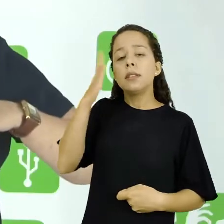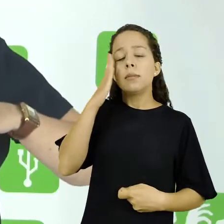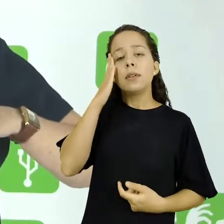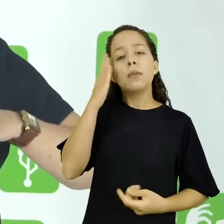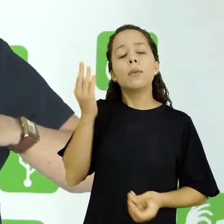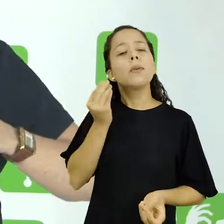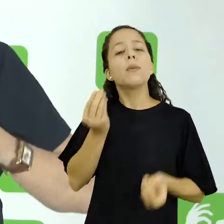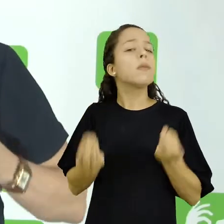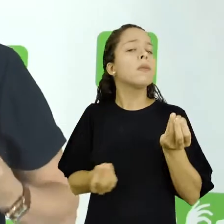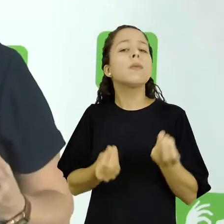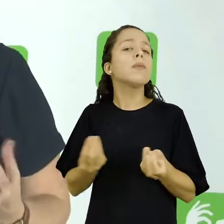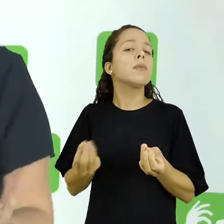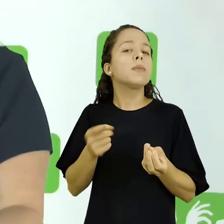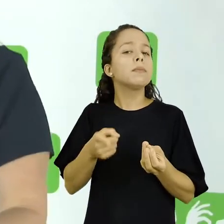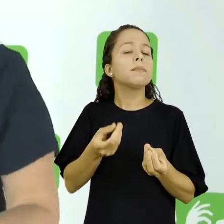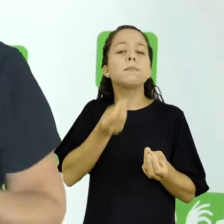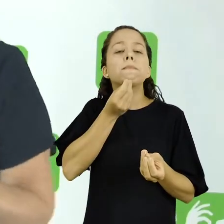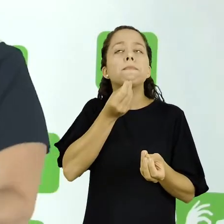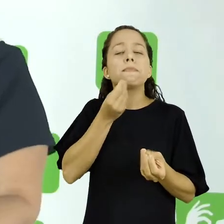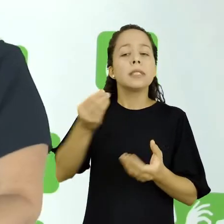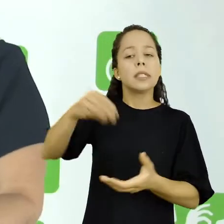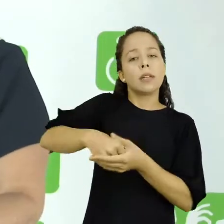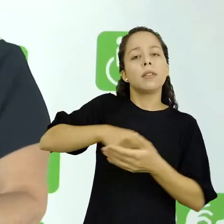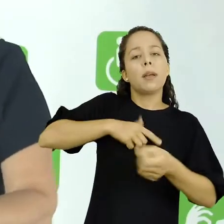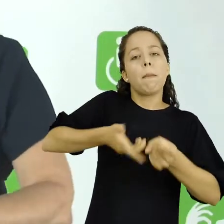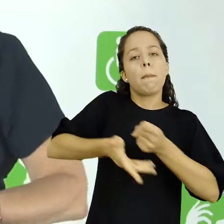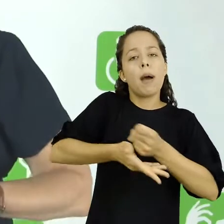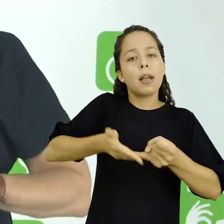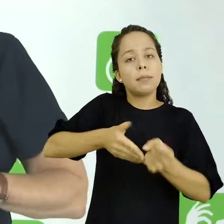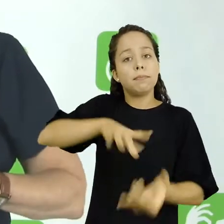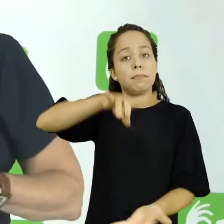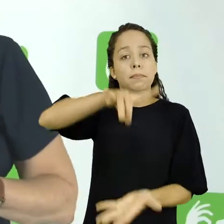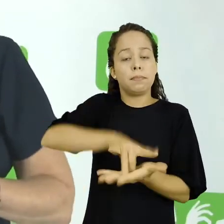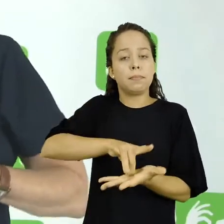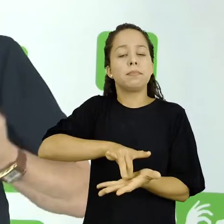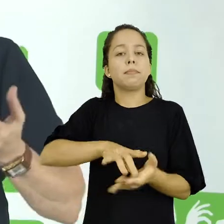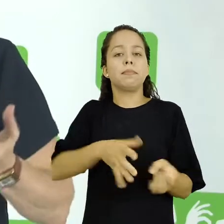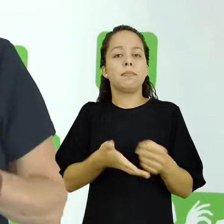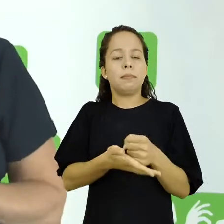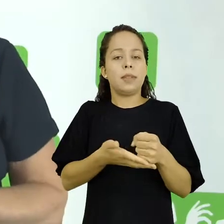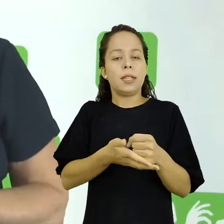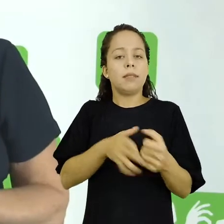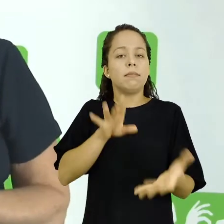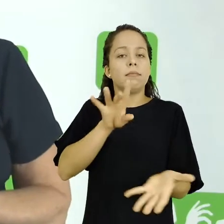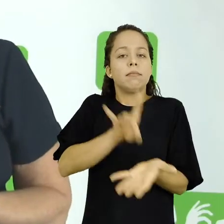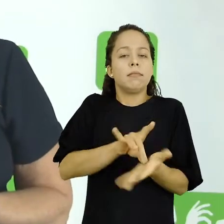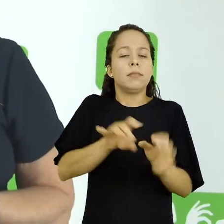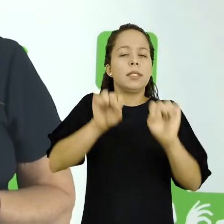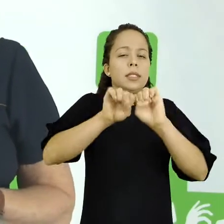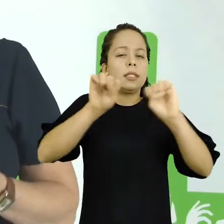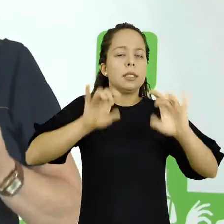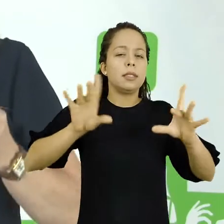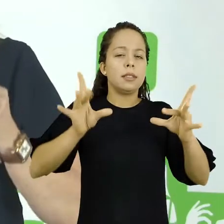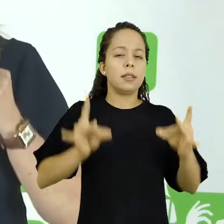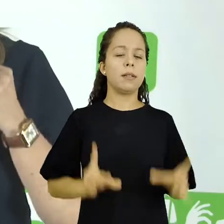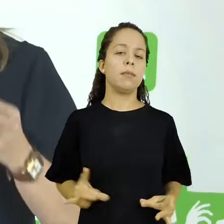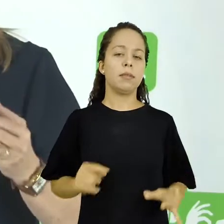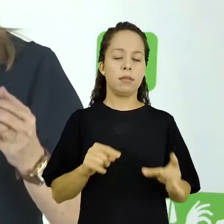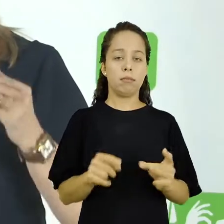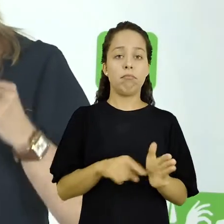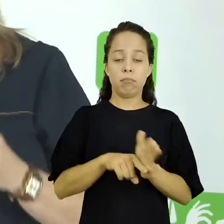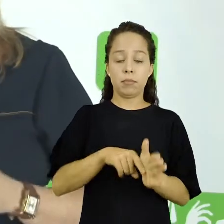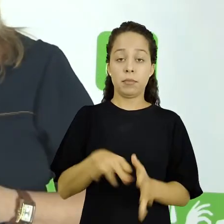como fundamentar essa pesquisa, como sistematizar essa pesquisa. Então, desses